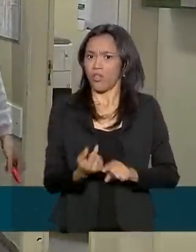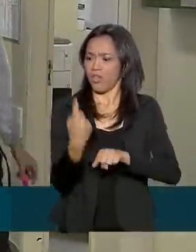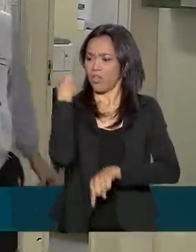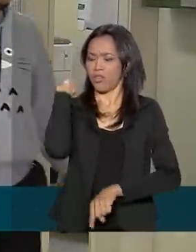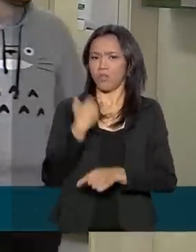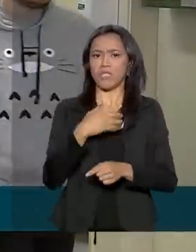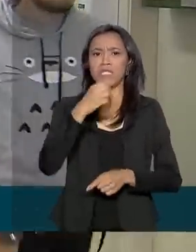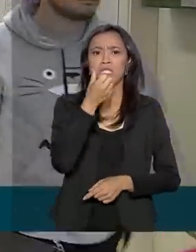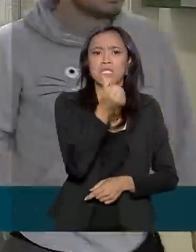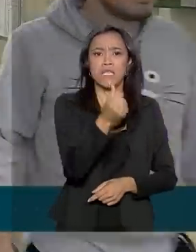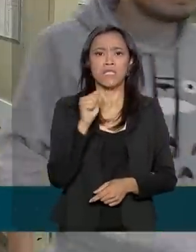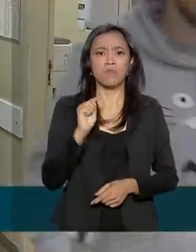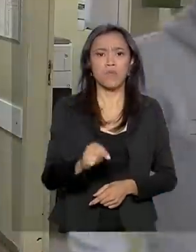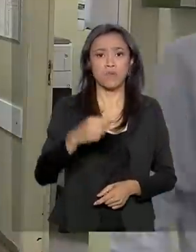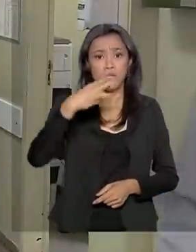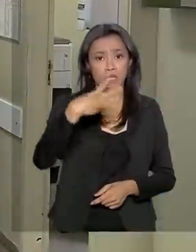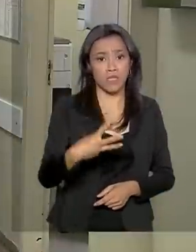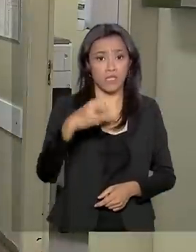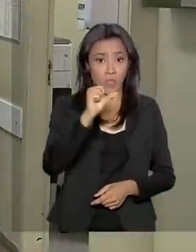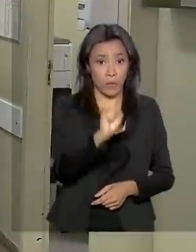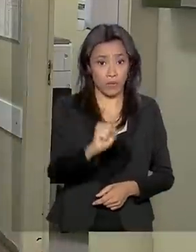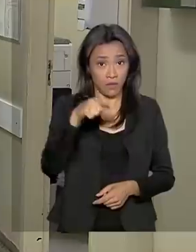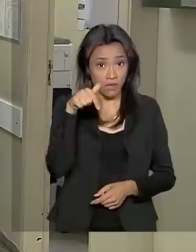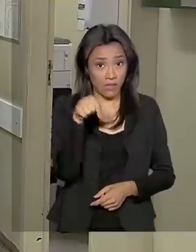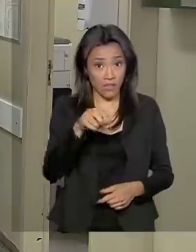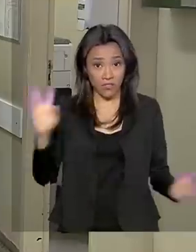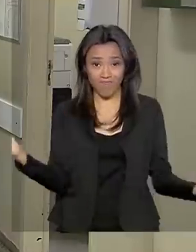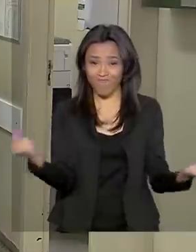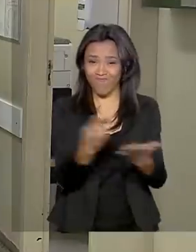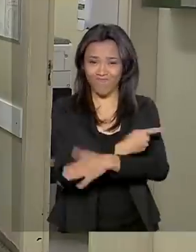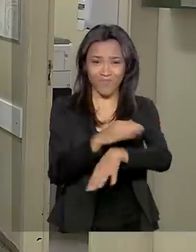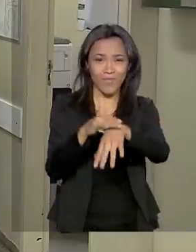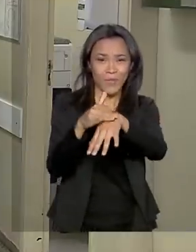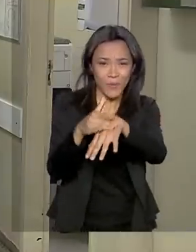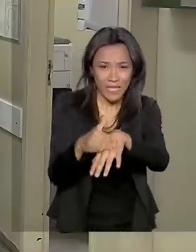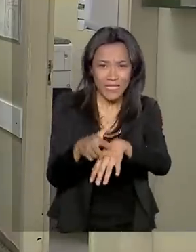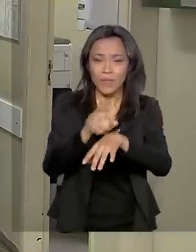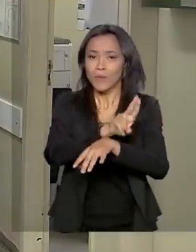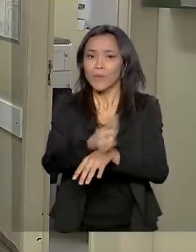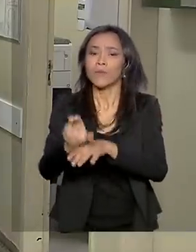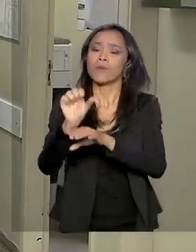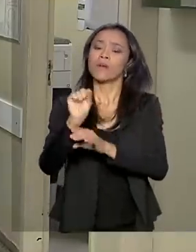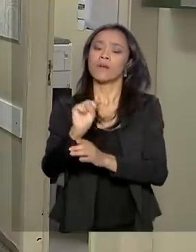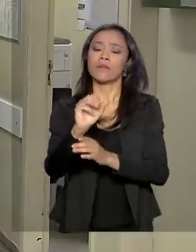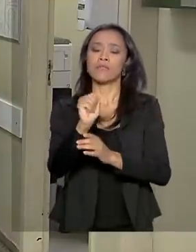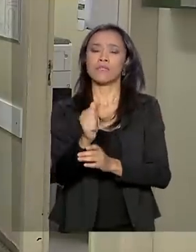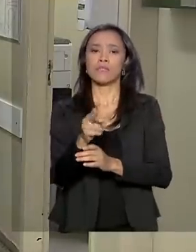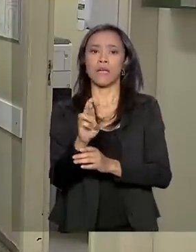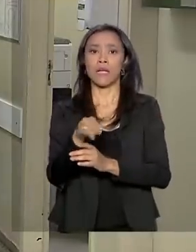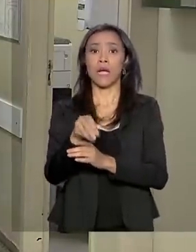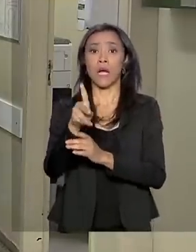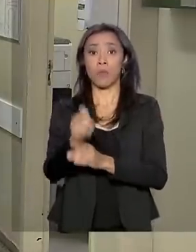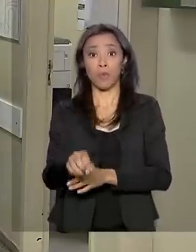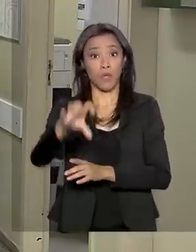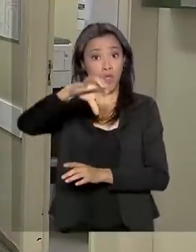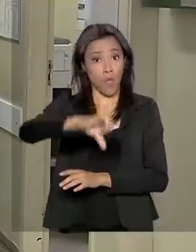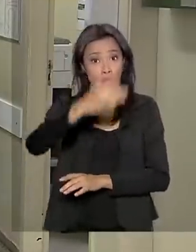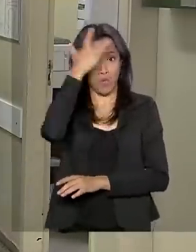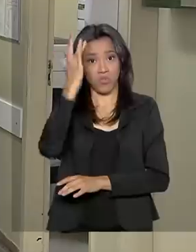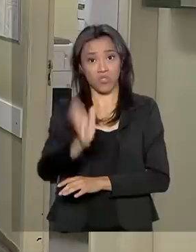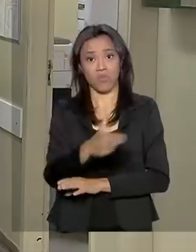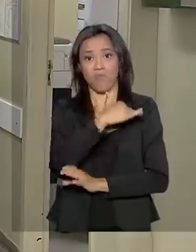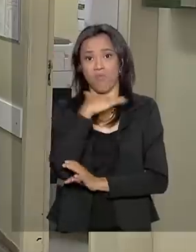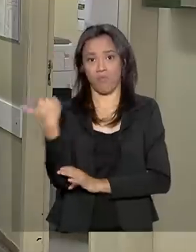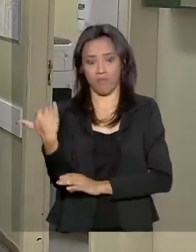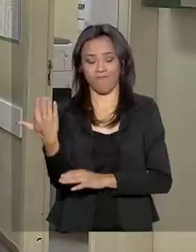6.387 casos de sarampo e nove pessoas morreram em decorrência da doença. O